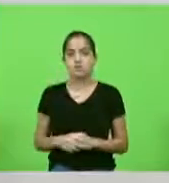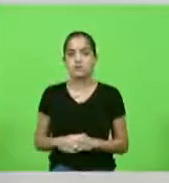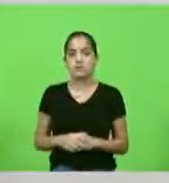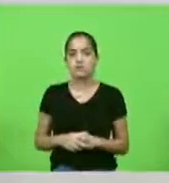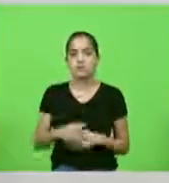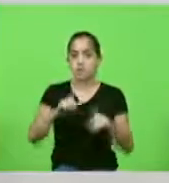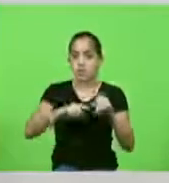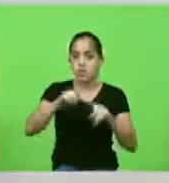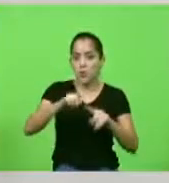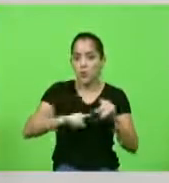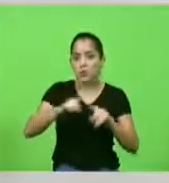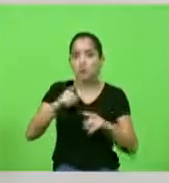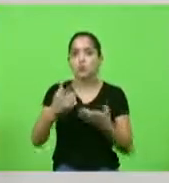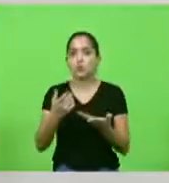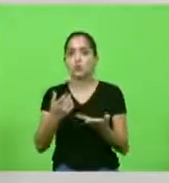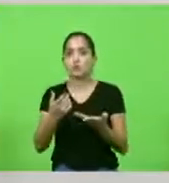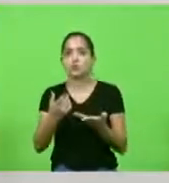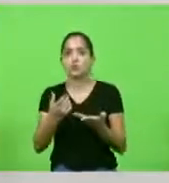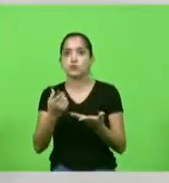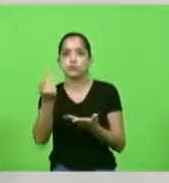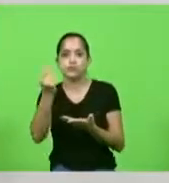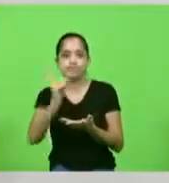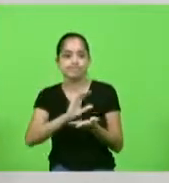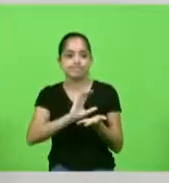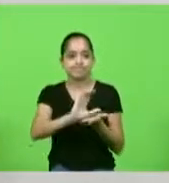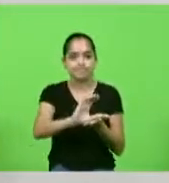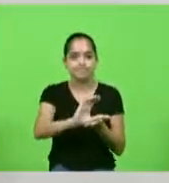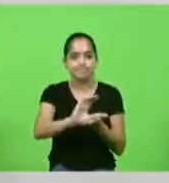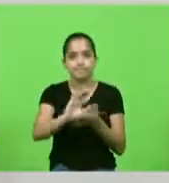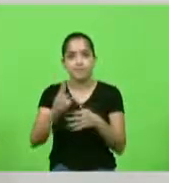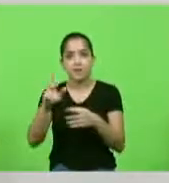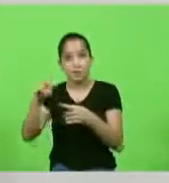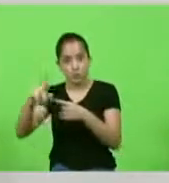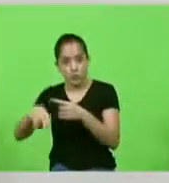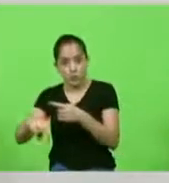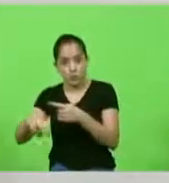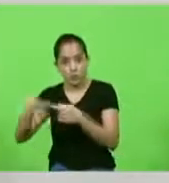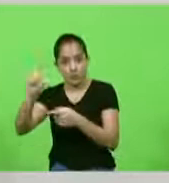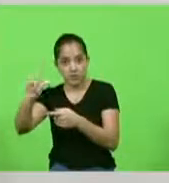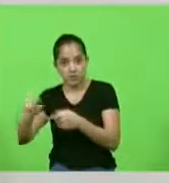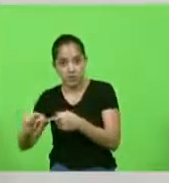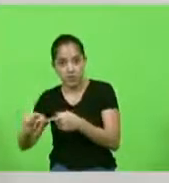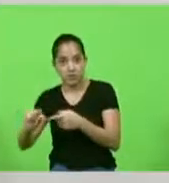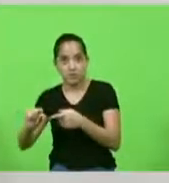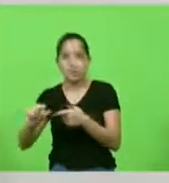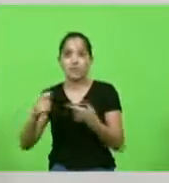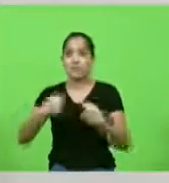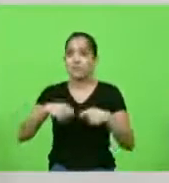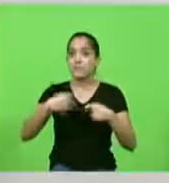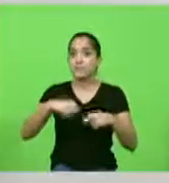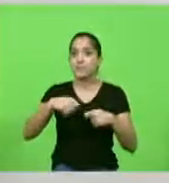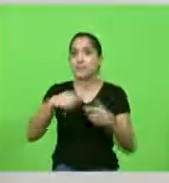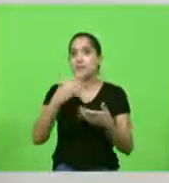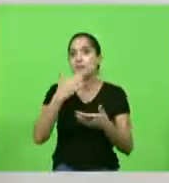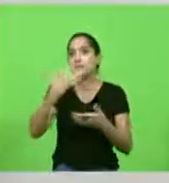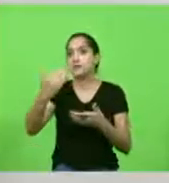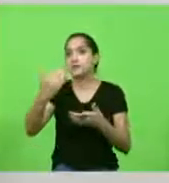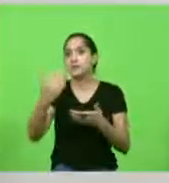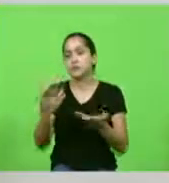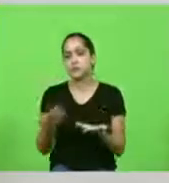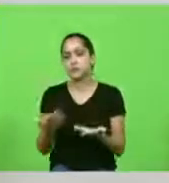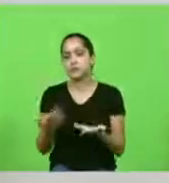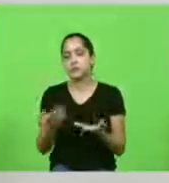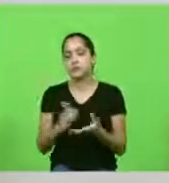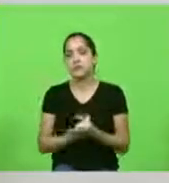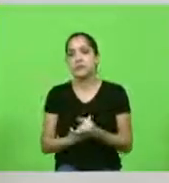recursos corte do investimento na pesquisa e na ciência quer dizer que nós vamos ter que depender dos outros e no caso da